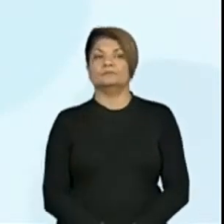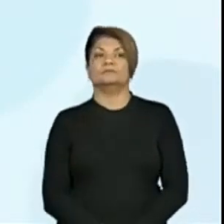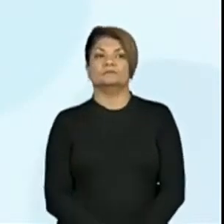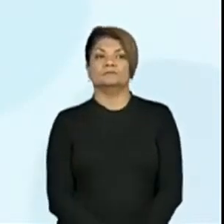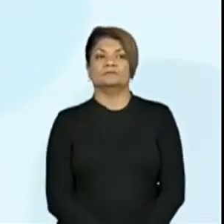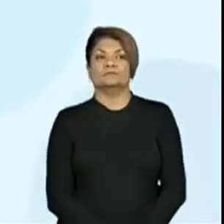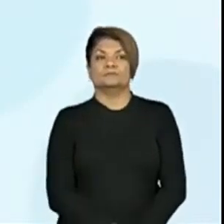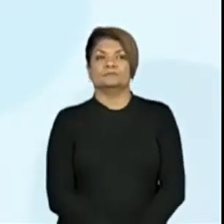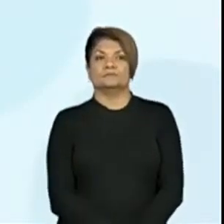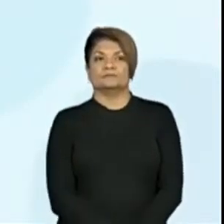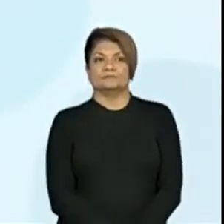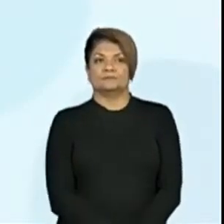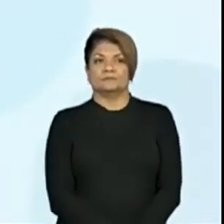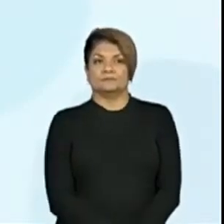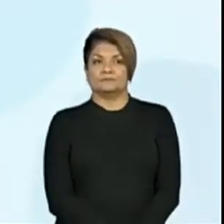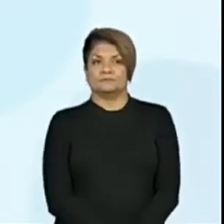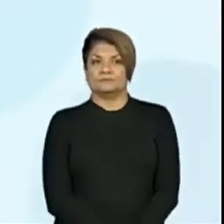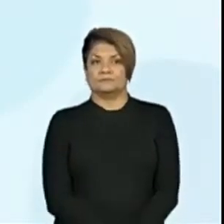Mago. Gael.